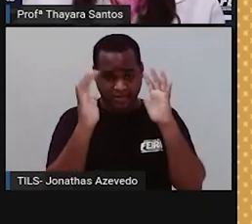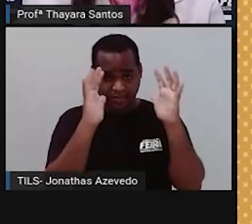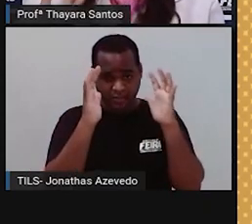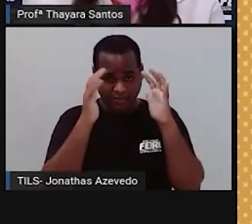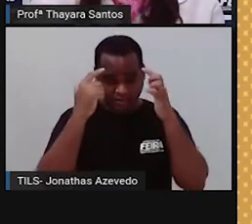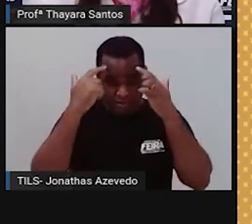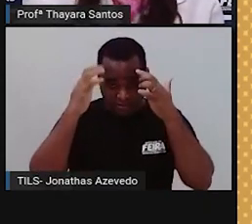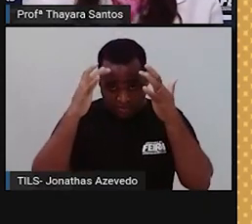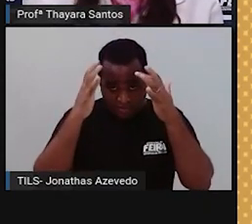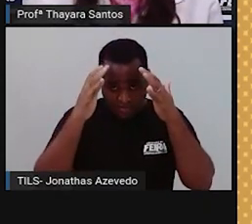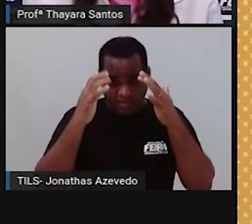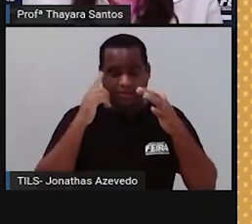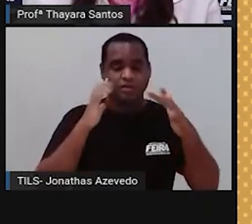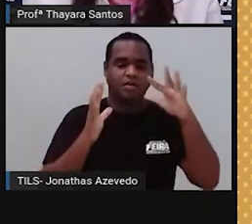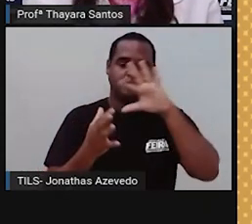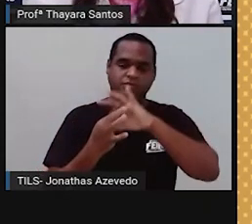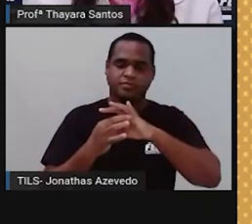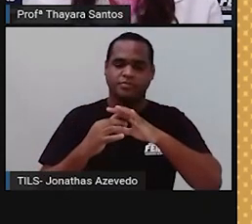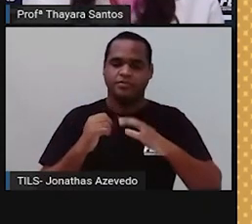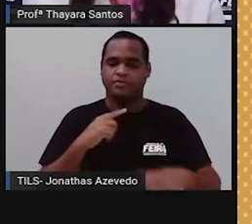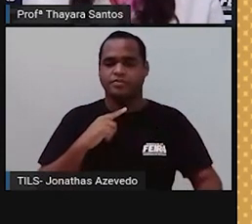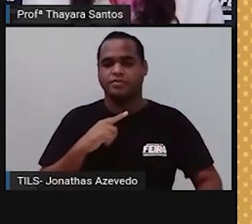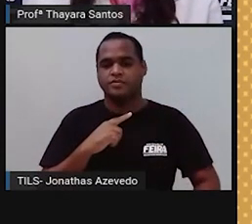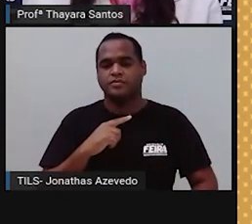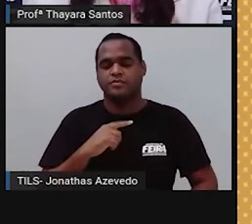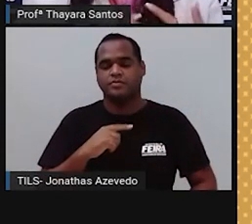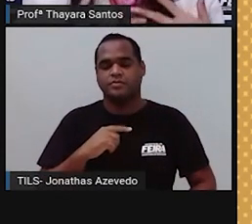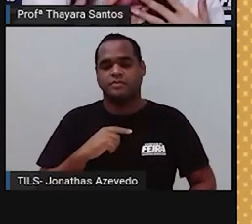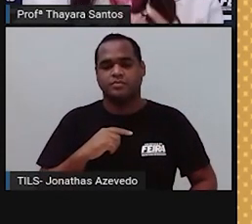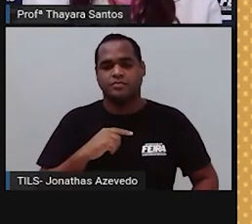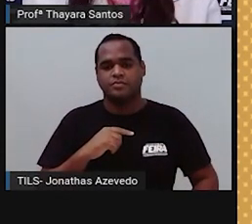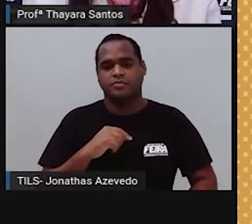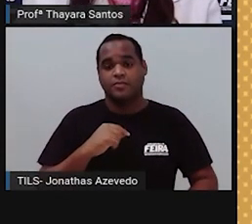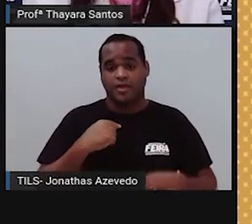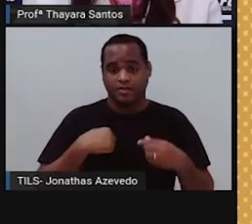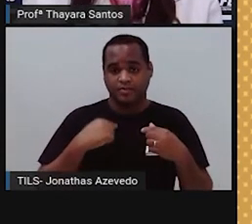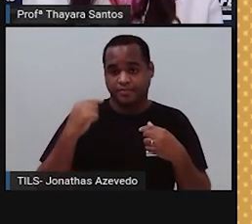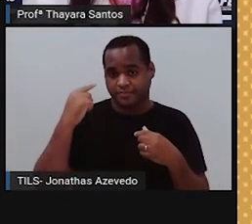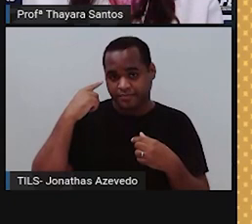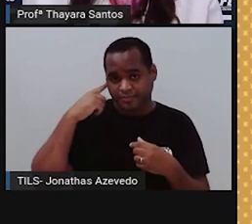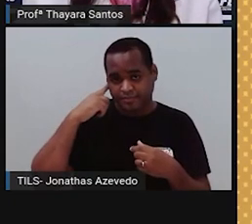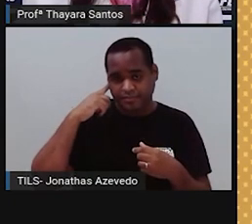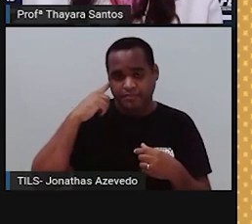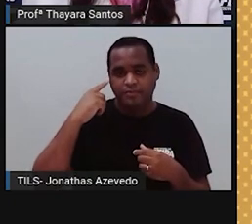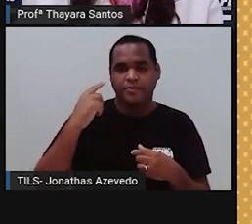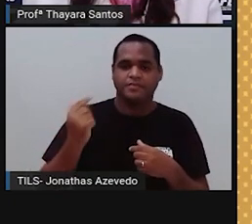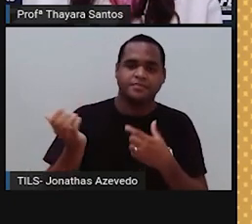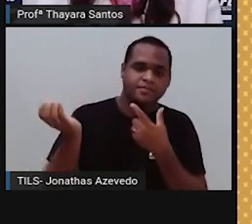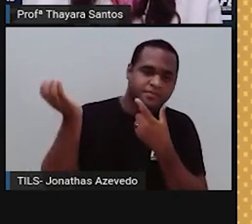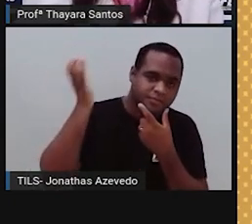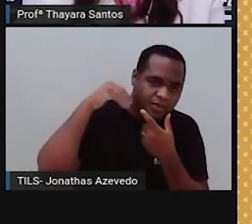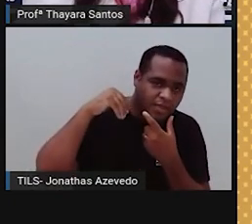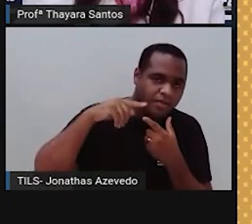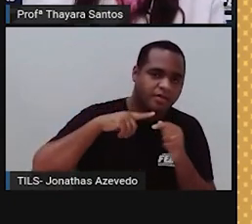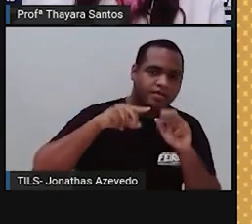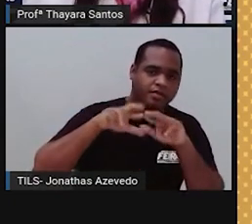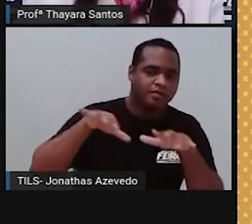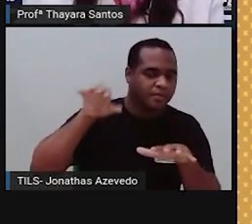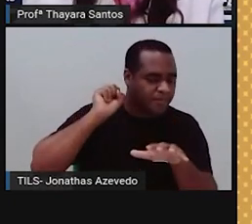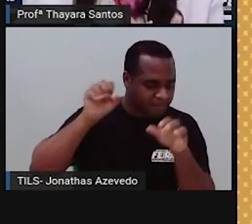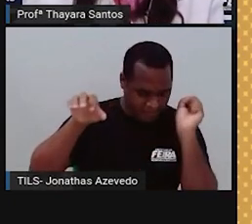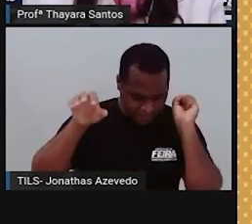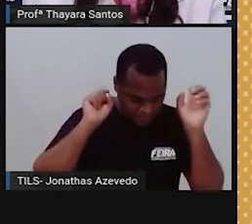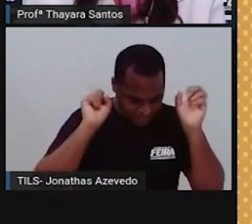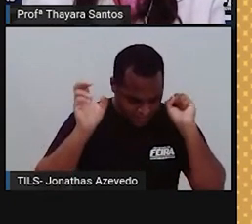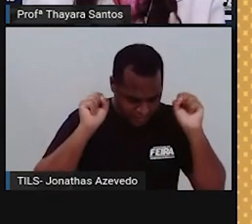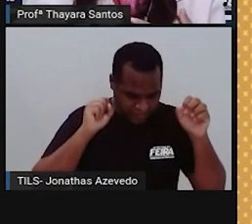a gente execute alguma ação a partir dela. É nessa orelha interna que estão localizados os mecanorreceptores, que